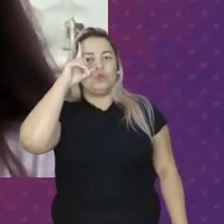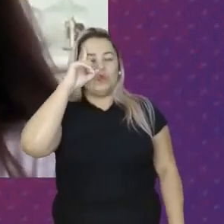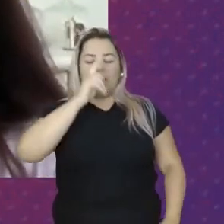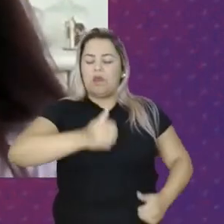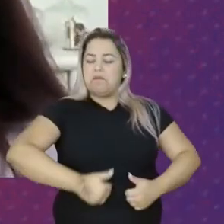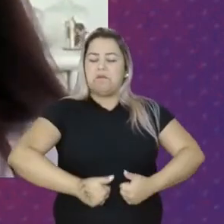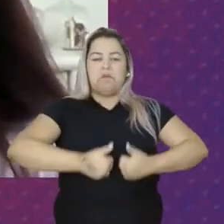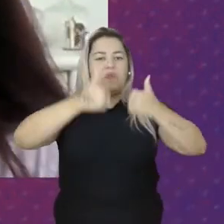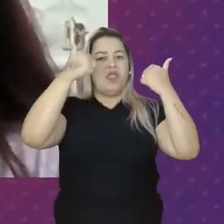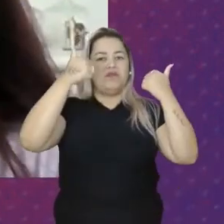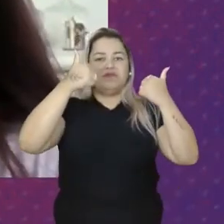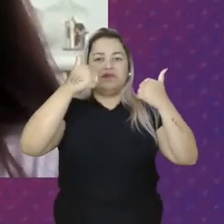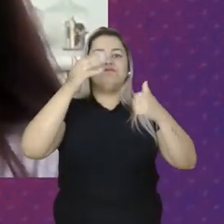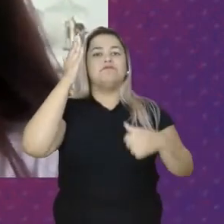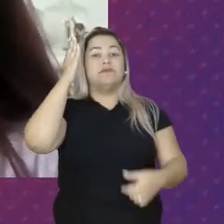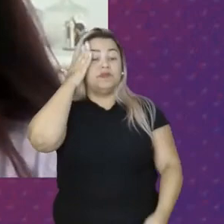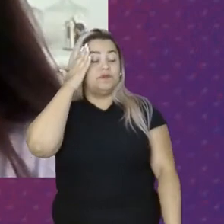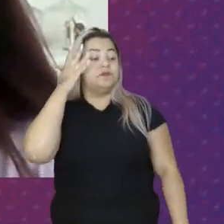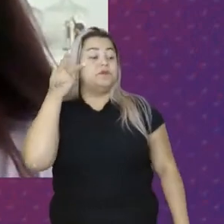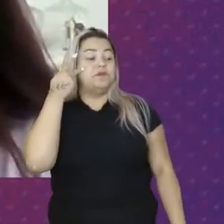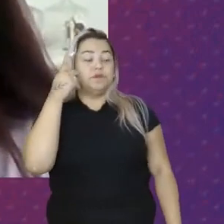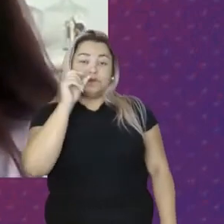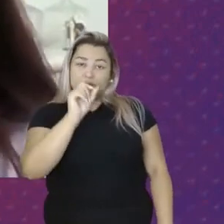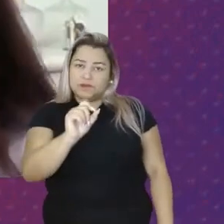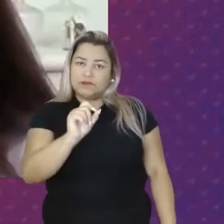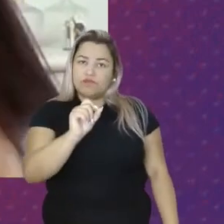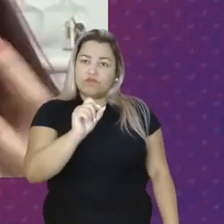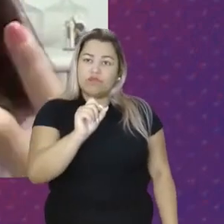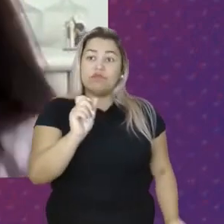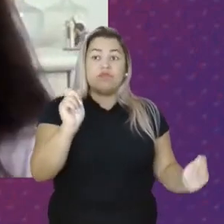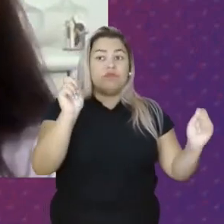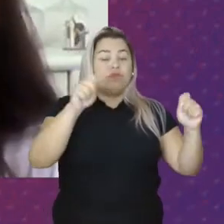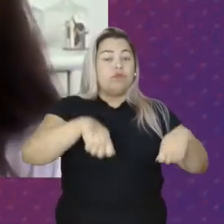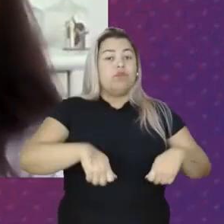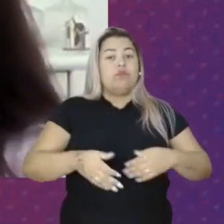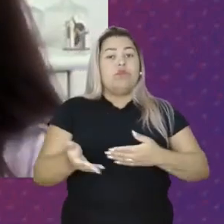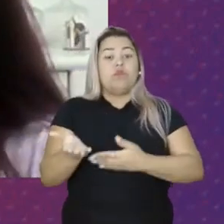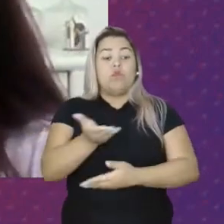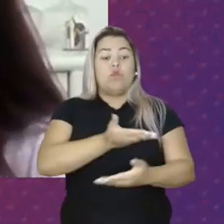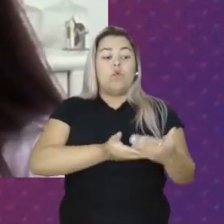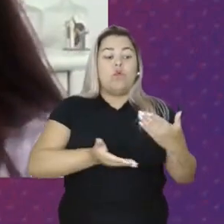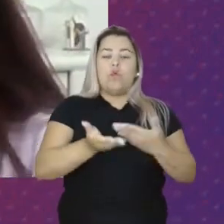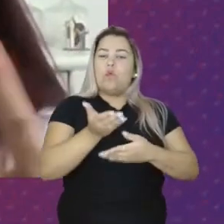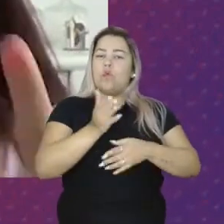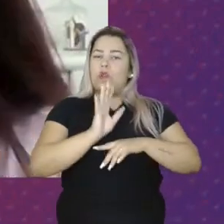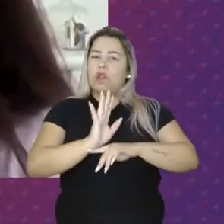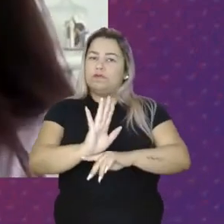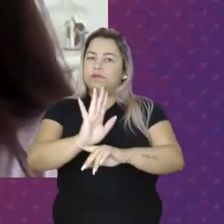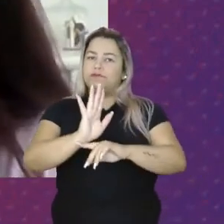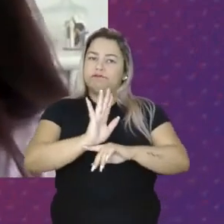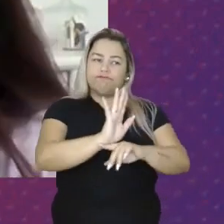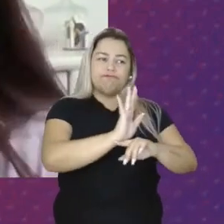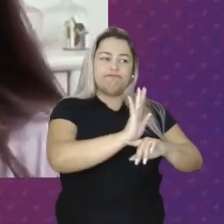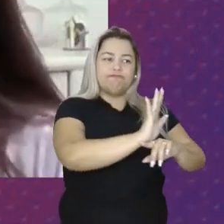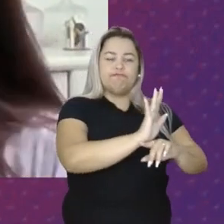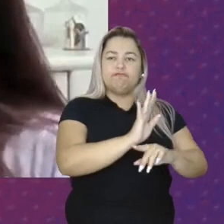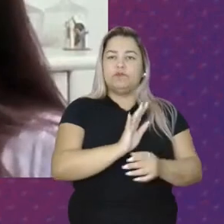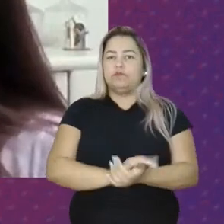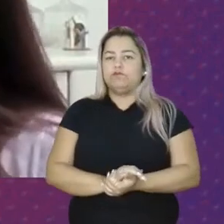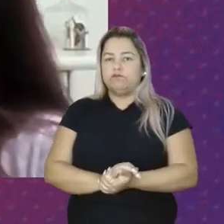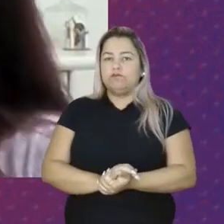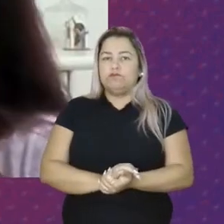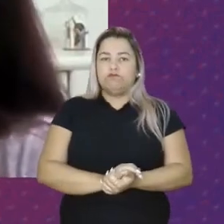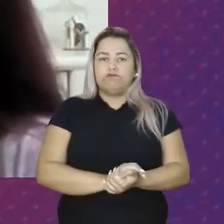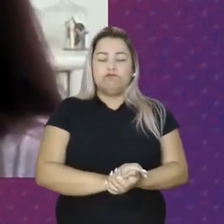Sabemos que Para isso A gente precisa Colaborar Também Continuar Colaborando Com